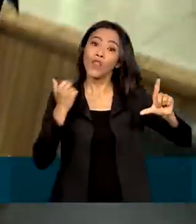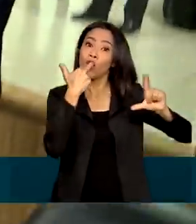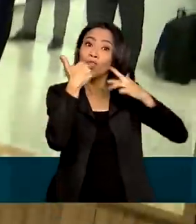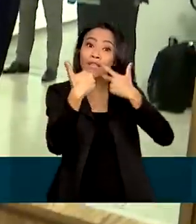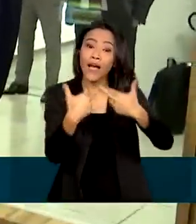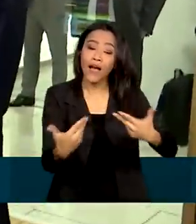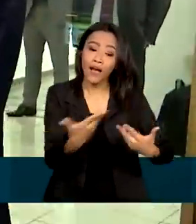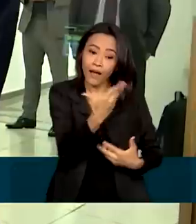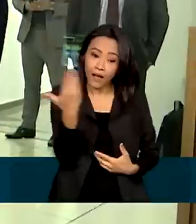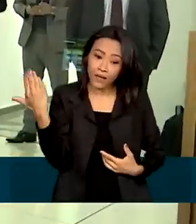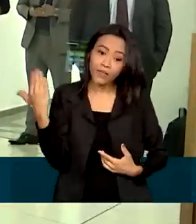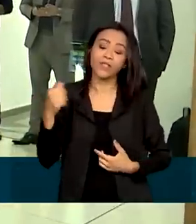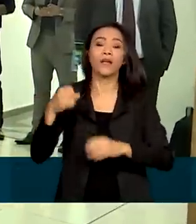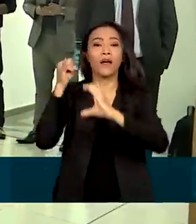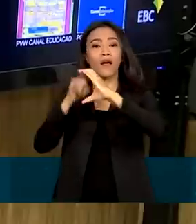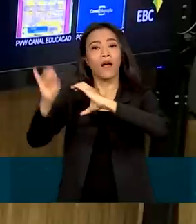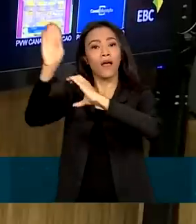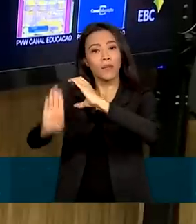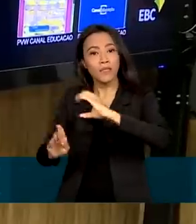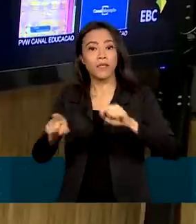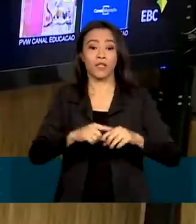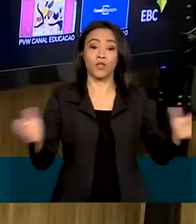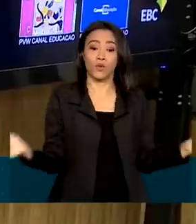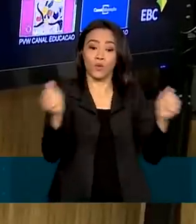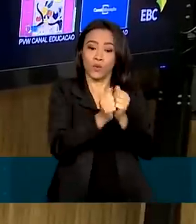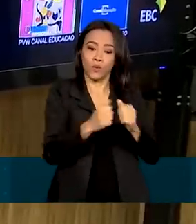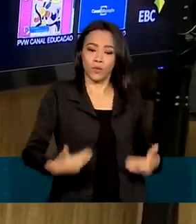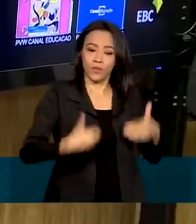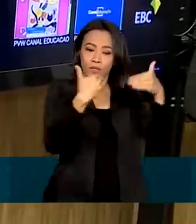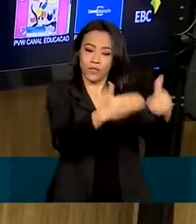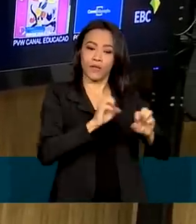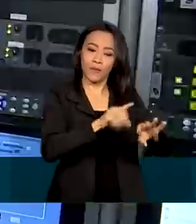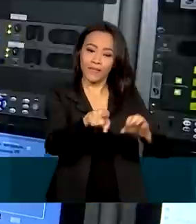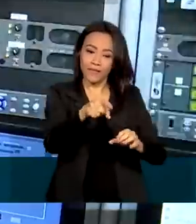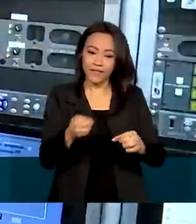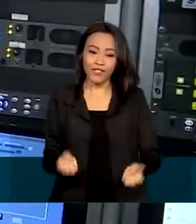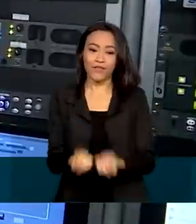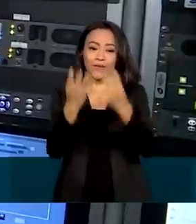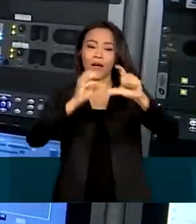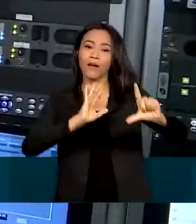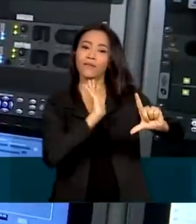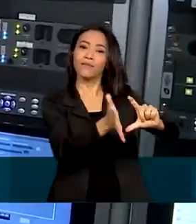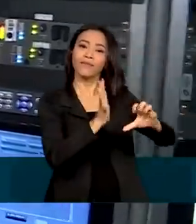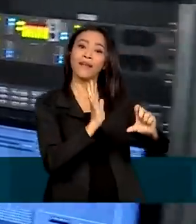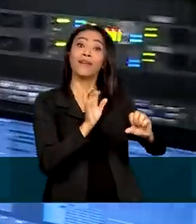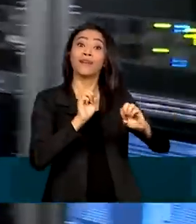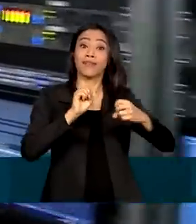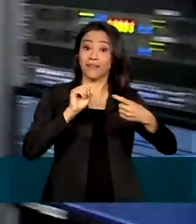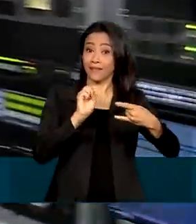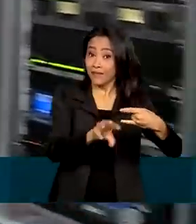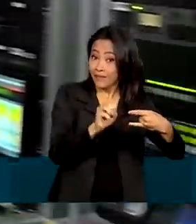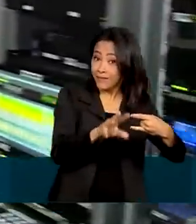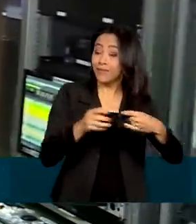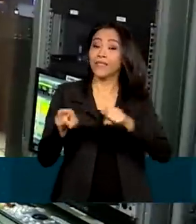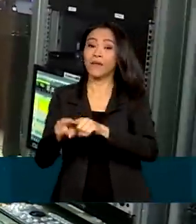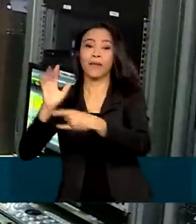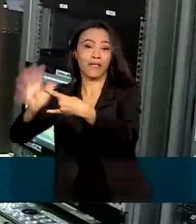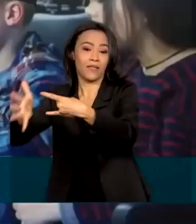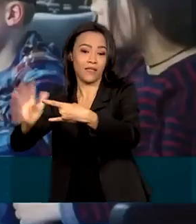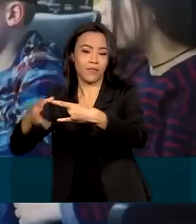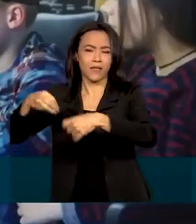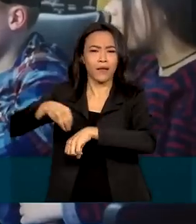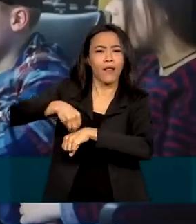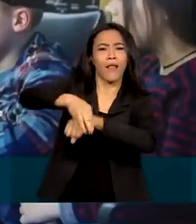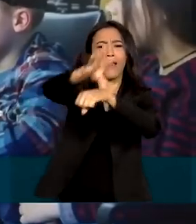Comunicação e o Ministério da Educação lançaram o Canal Educação e o Canal Libras, que levam programação educacional e